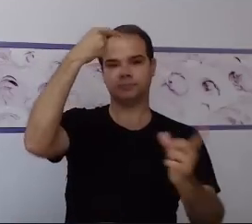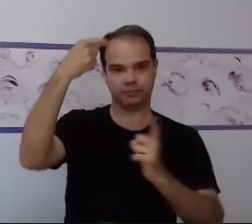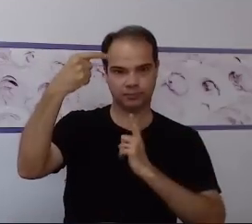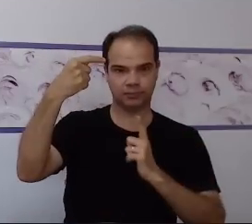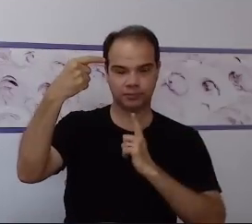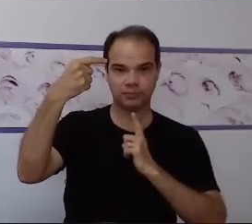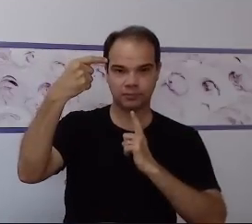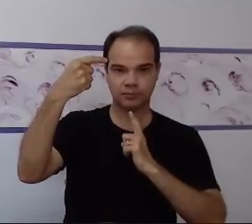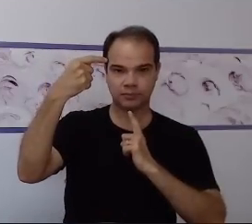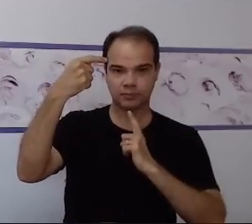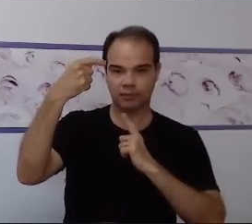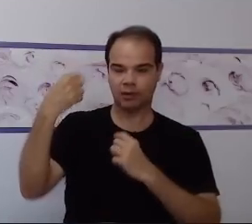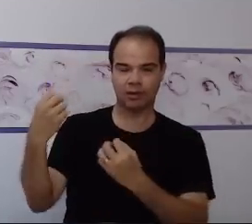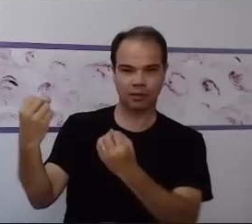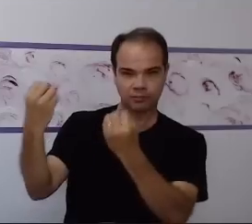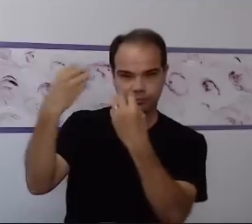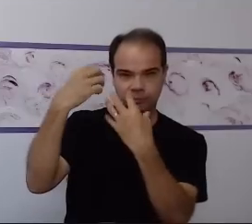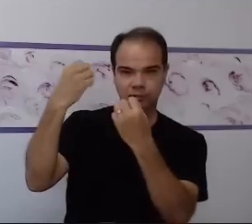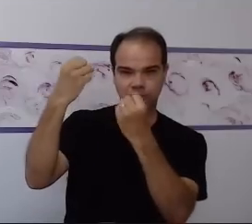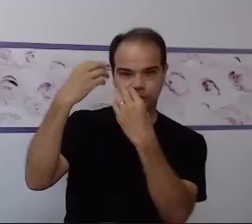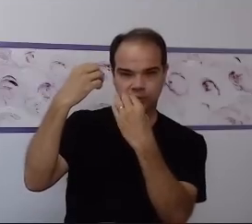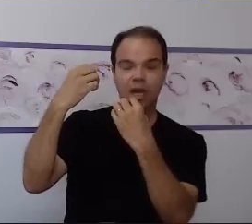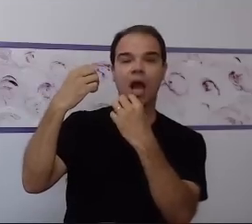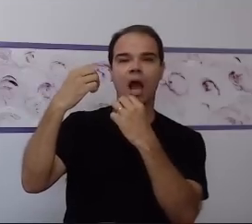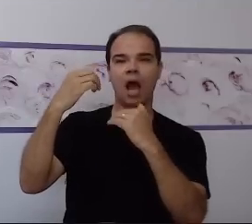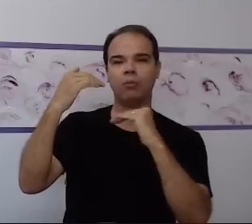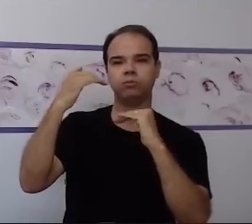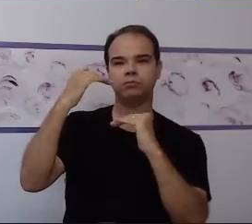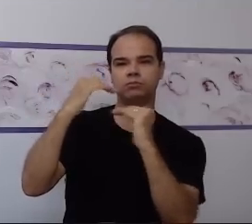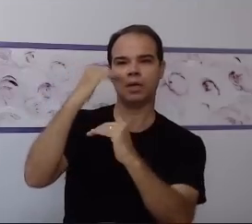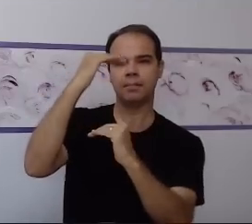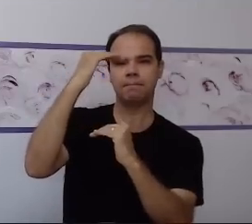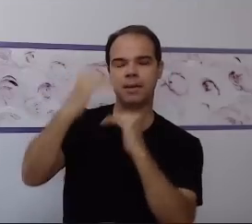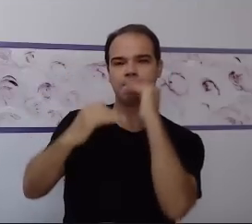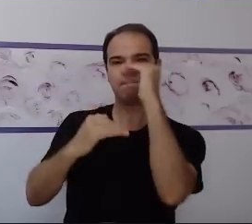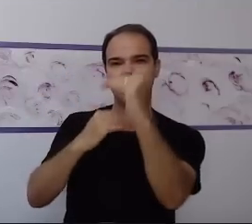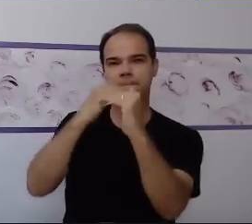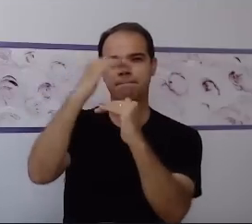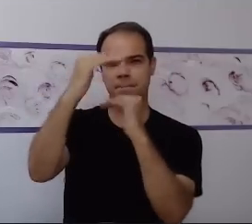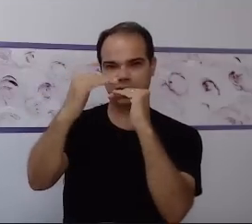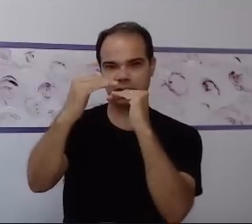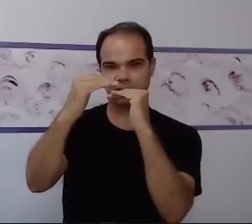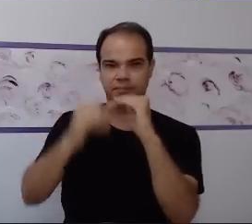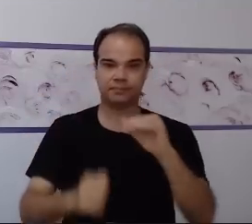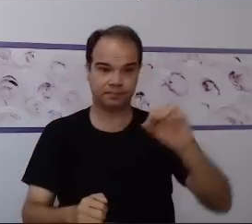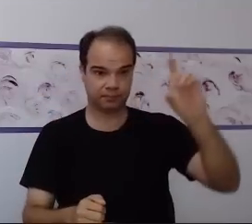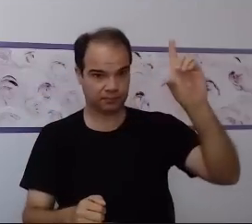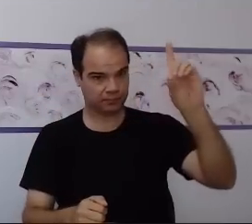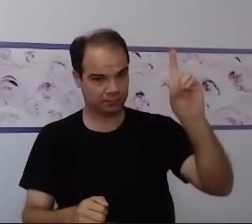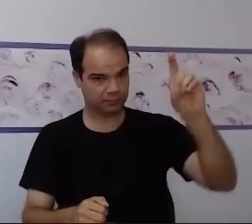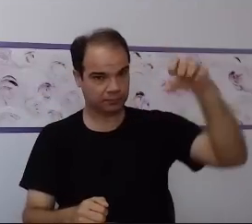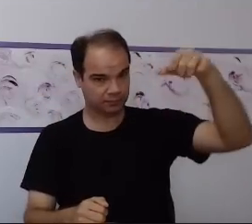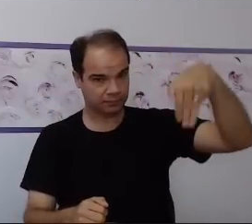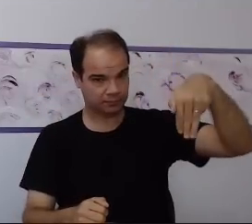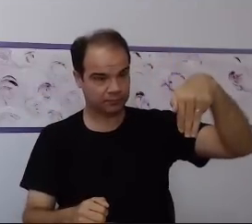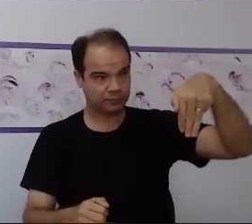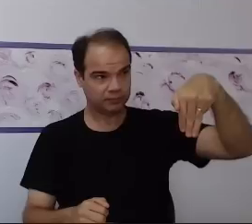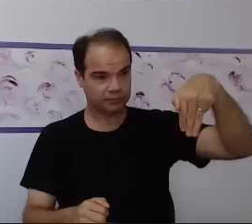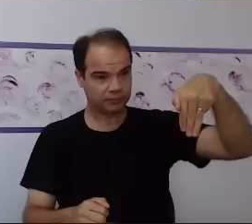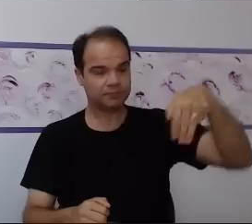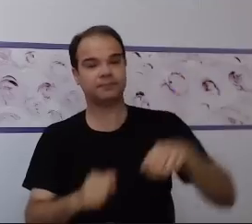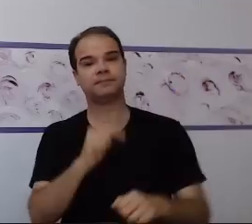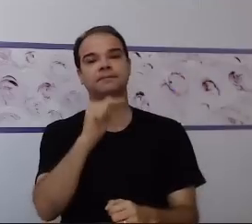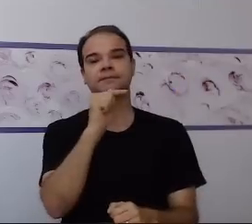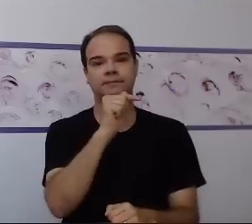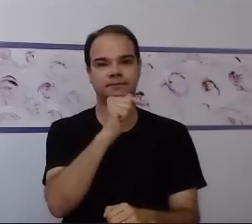estimulada, ela consegue desenvolver de uma maneira eficaz. Quando a gente fala de deficiência intelectual, a gente fala de uma